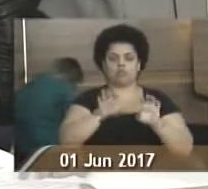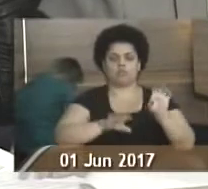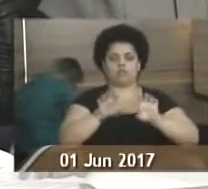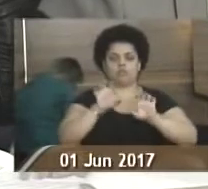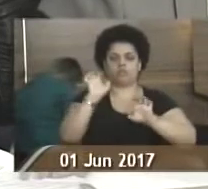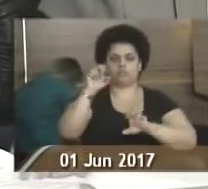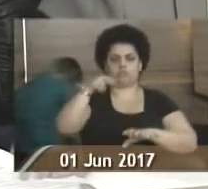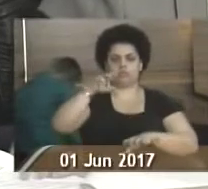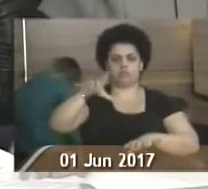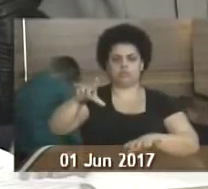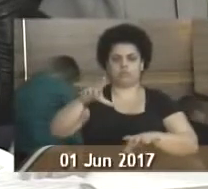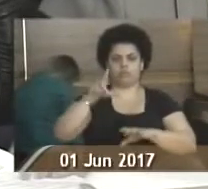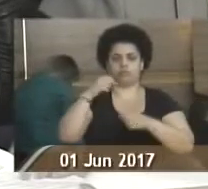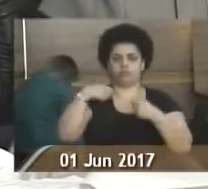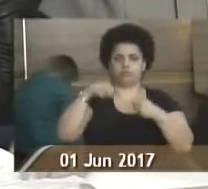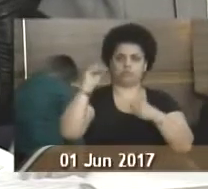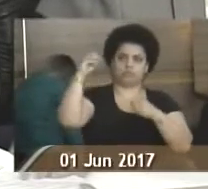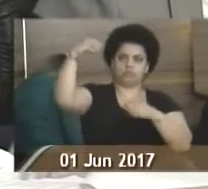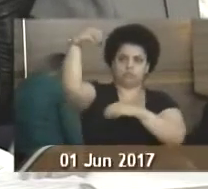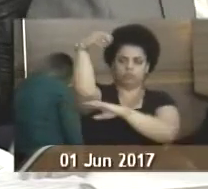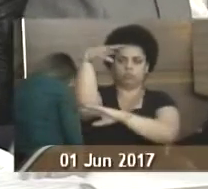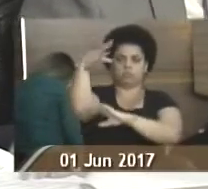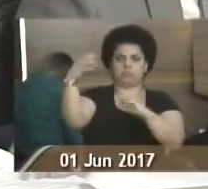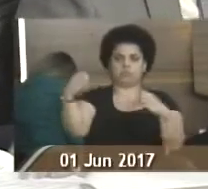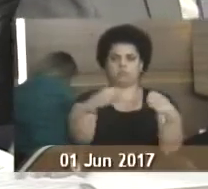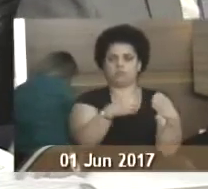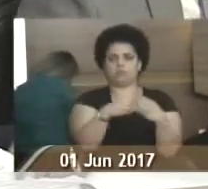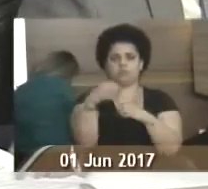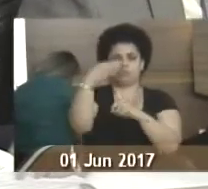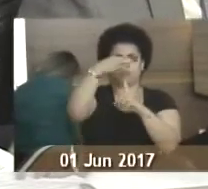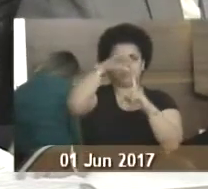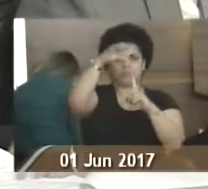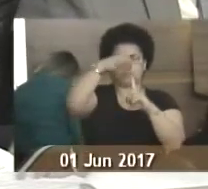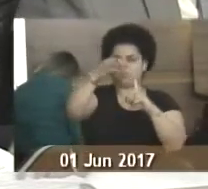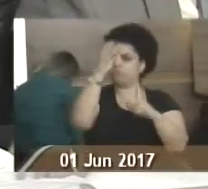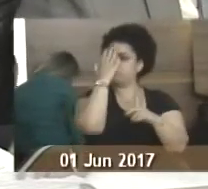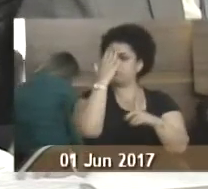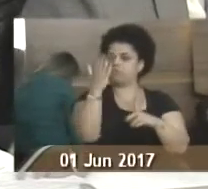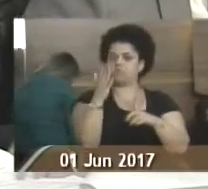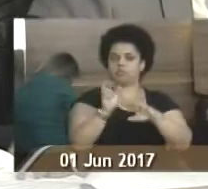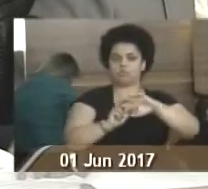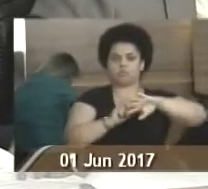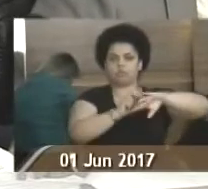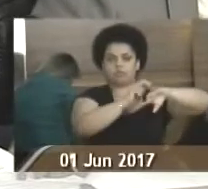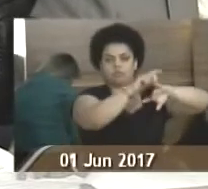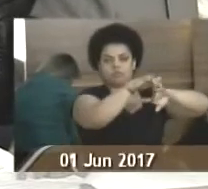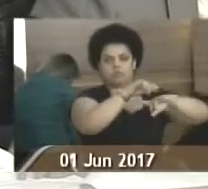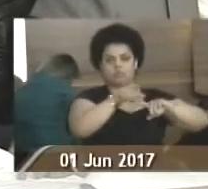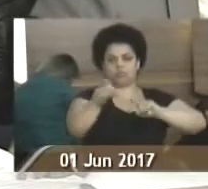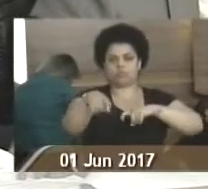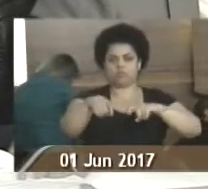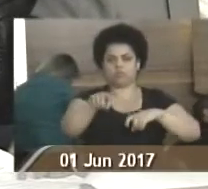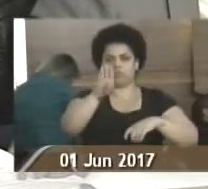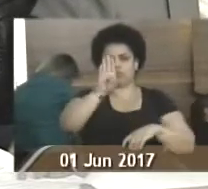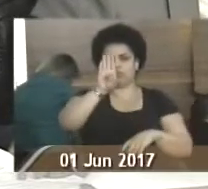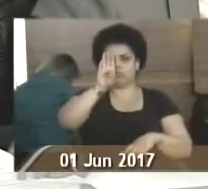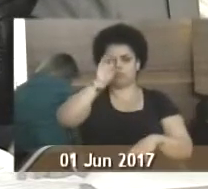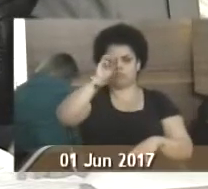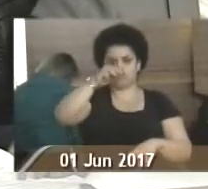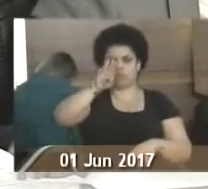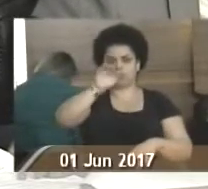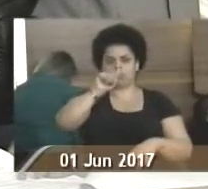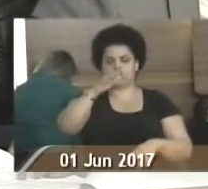energia elétrica Enel a instalação de um poste próximo ao abrigo de passageiros em frente à estrada do sítio Mombassa, na rodovia